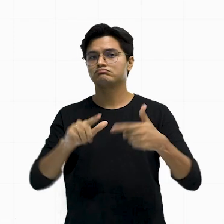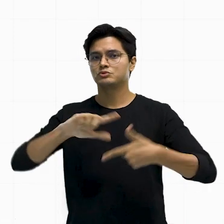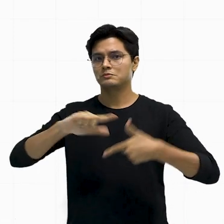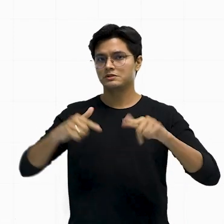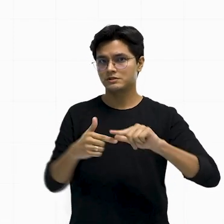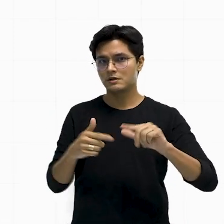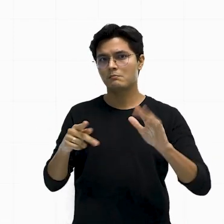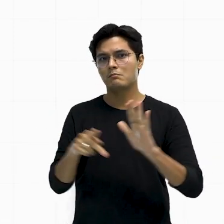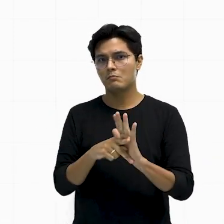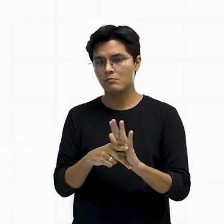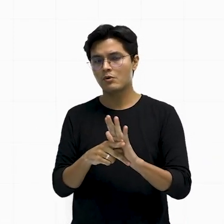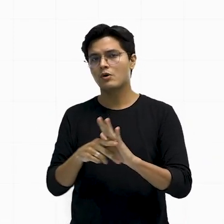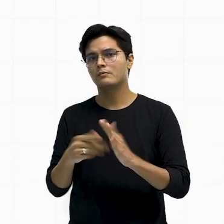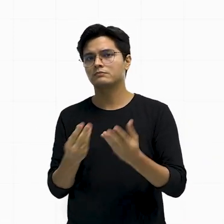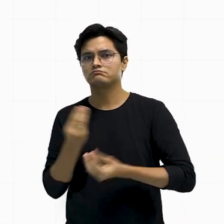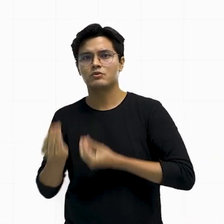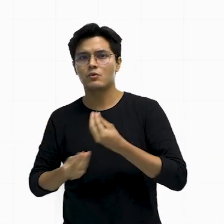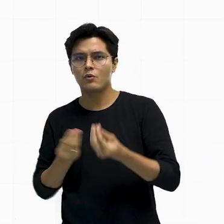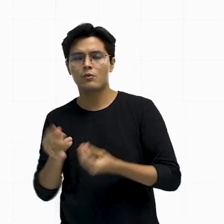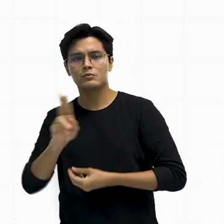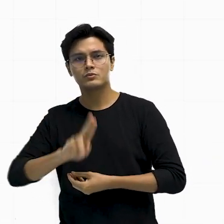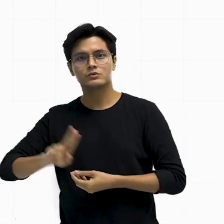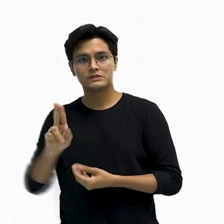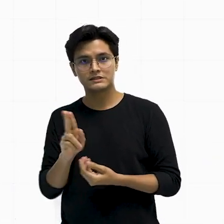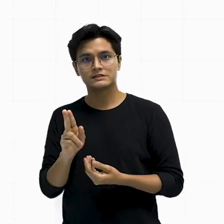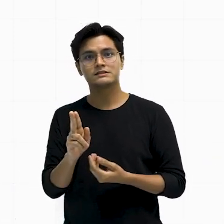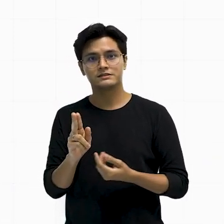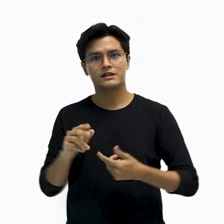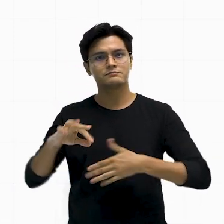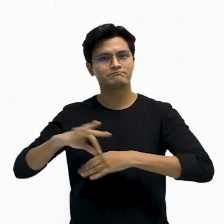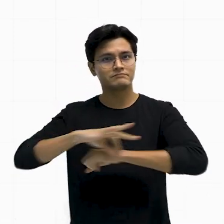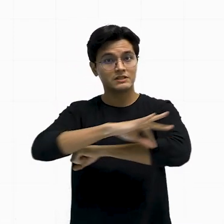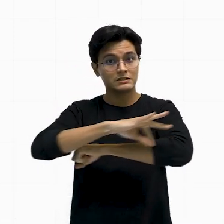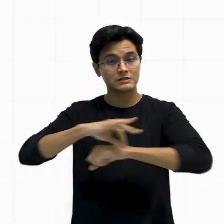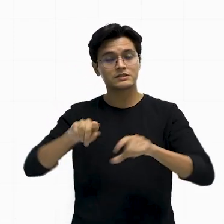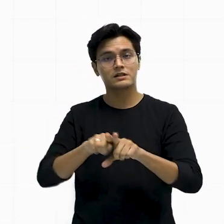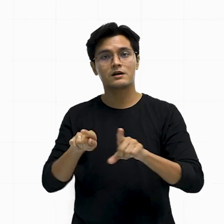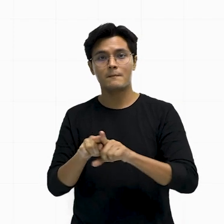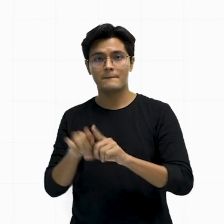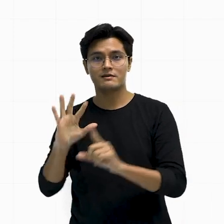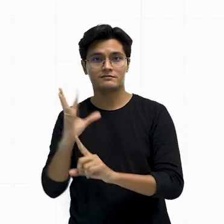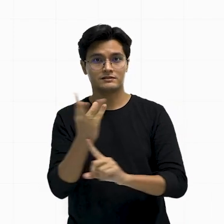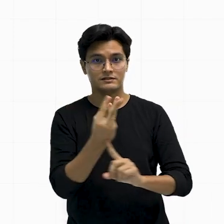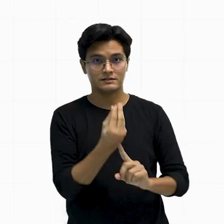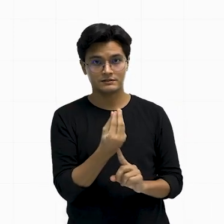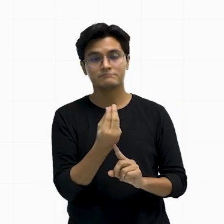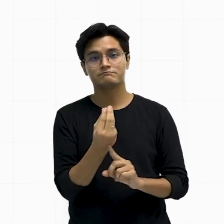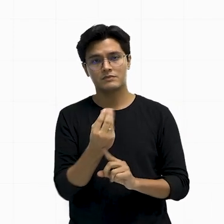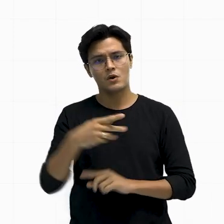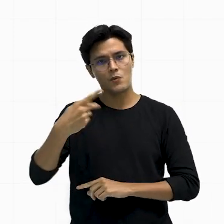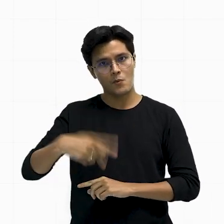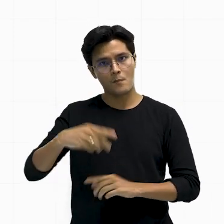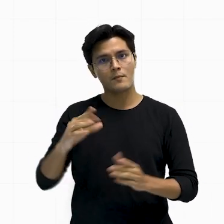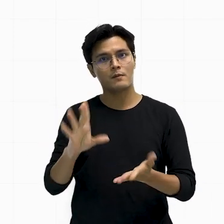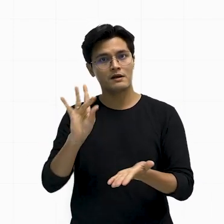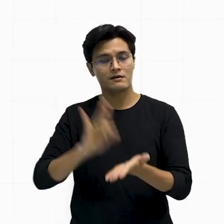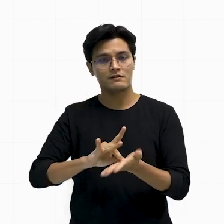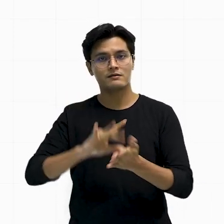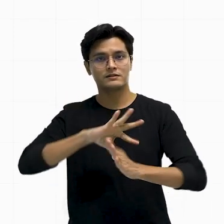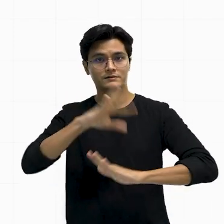arquitetônicas e em artes plásticas na realidade amazônica.